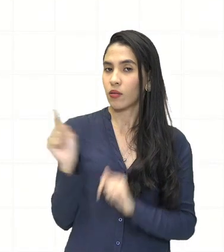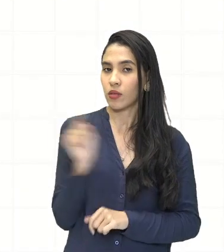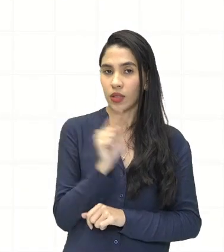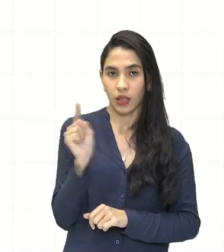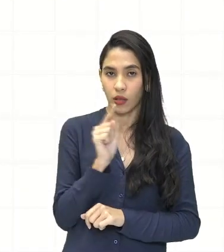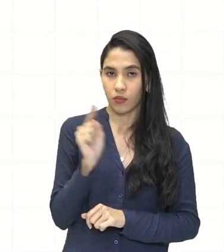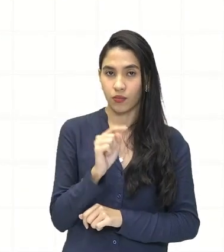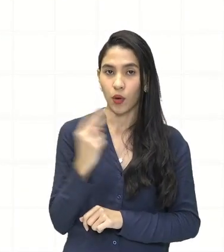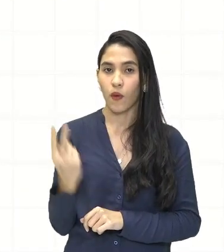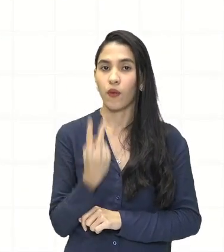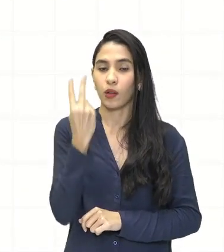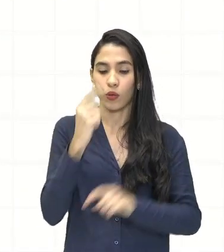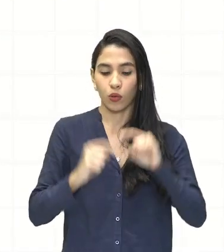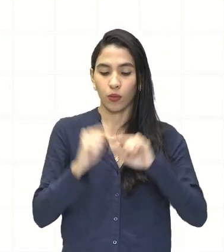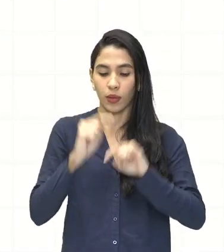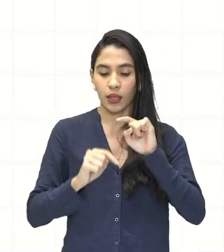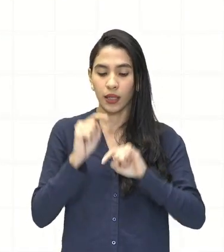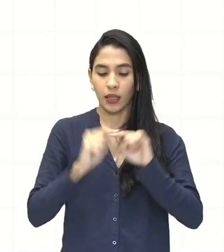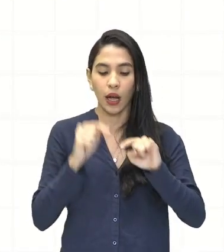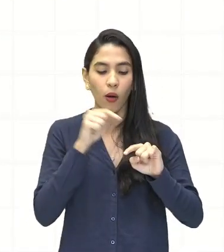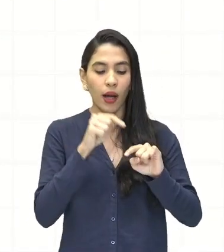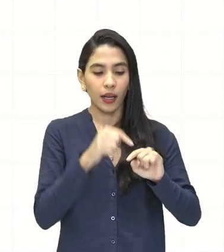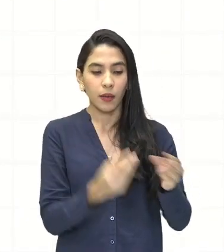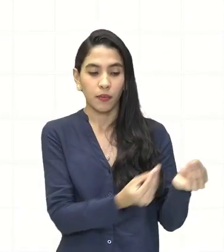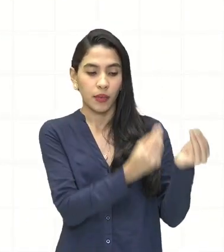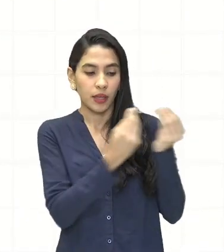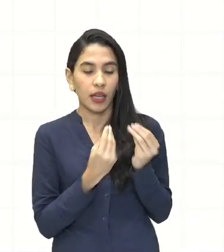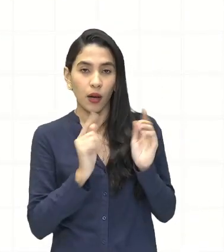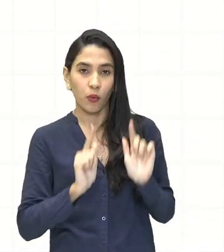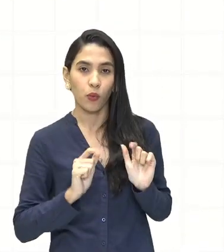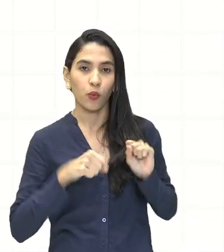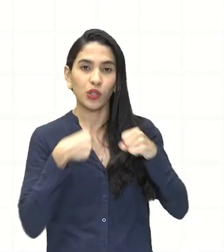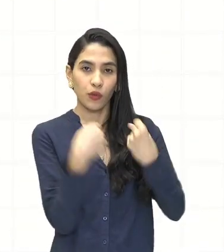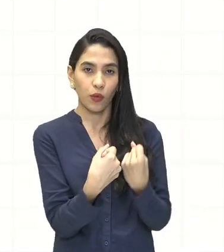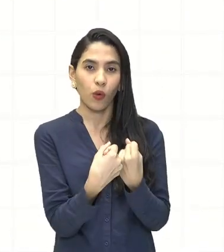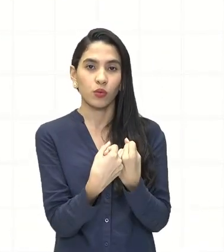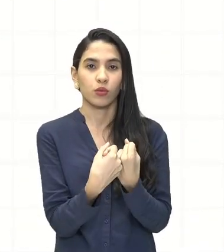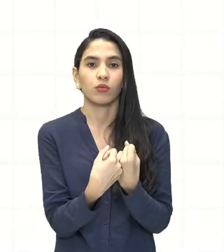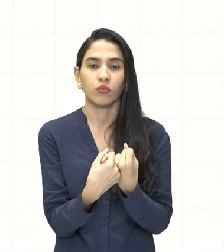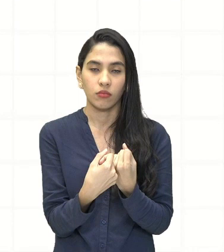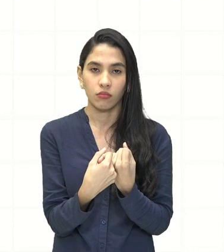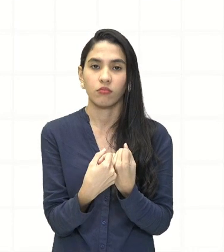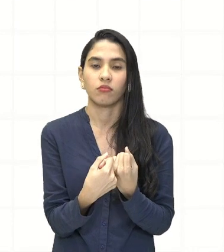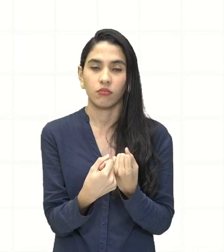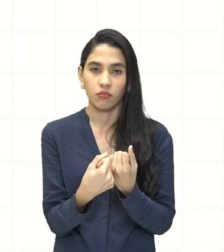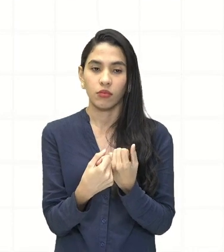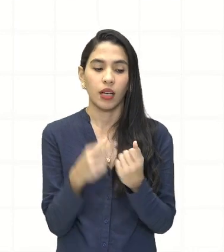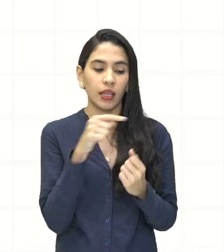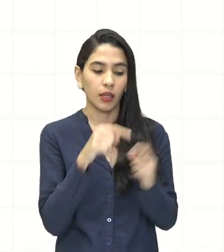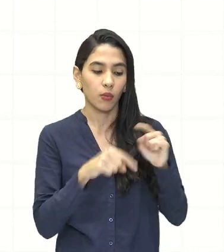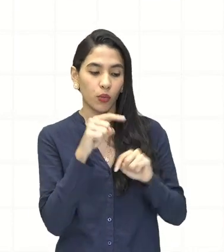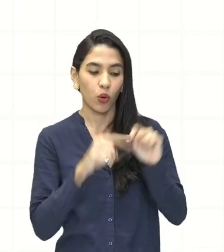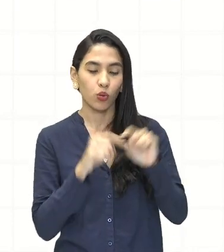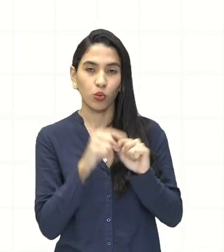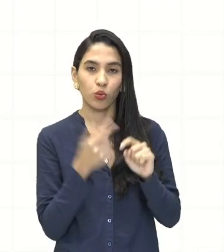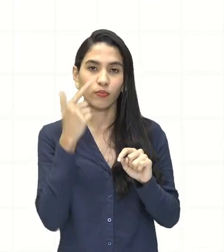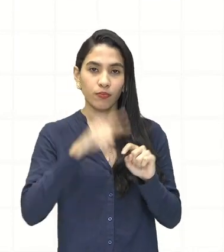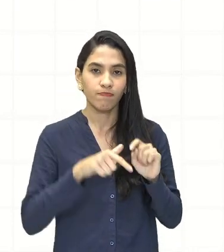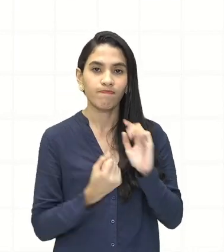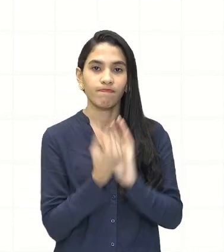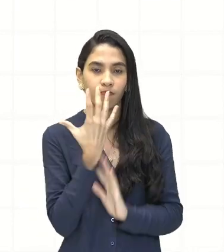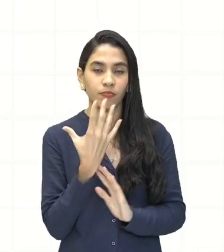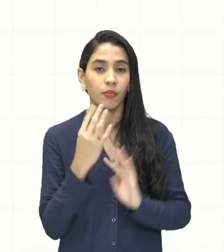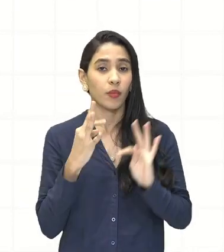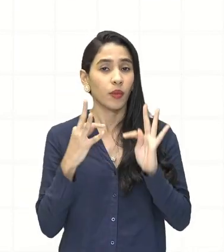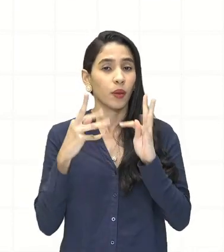o valor dessa mercadoria, ele também vai agregar o esforço que foi dado para aquele produto ser produzido. Então, tudo